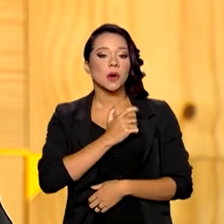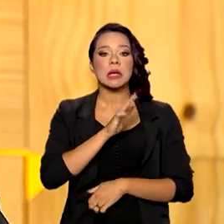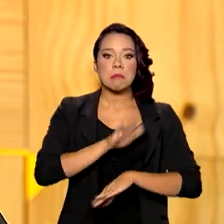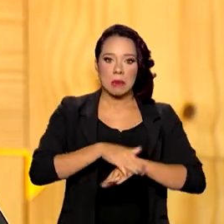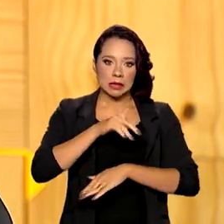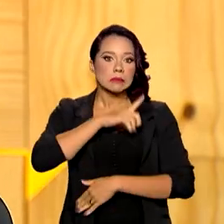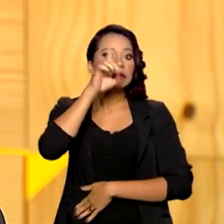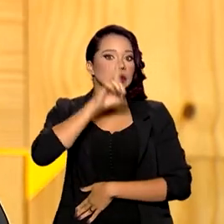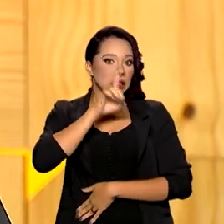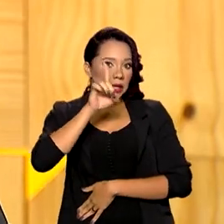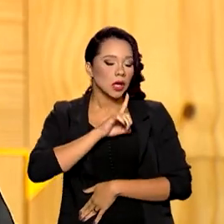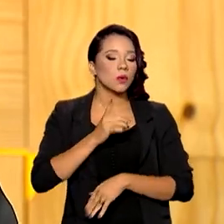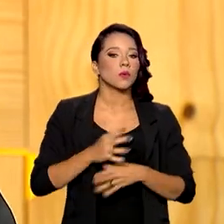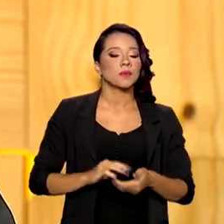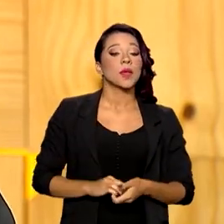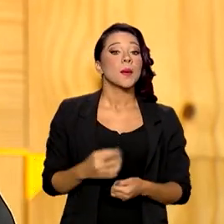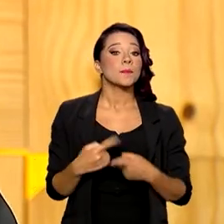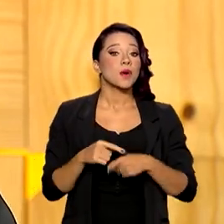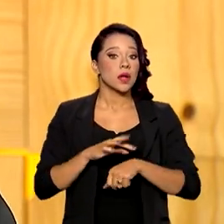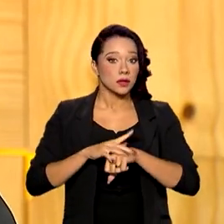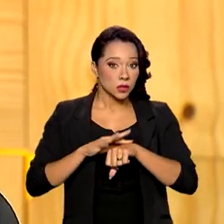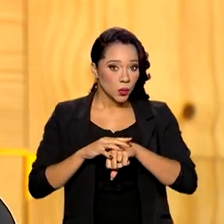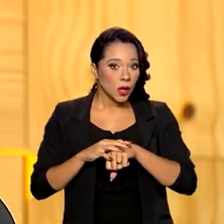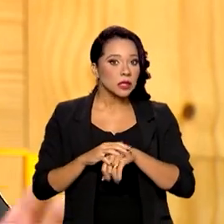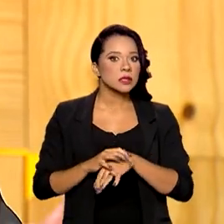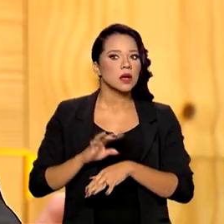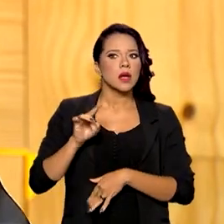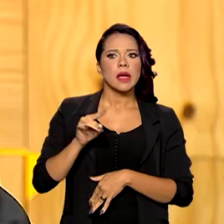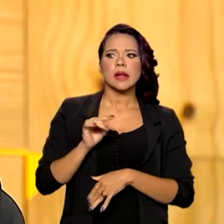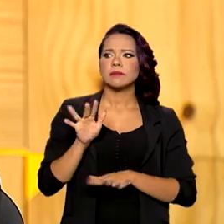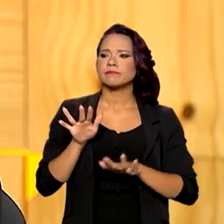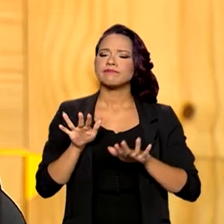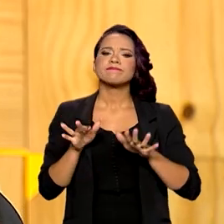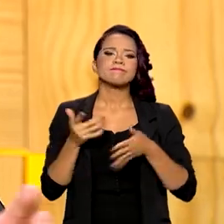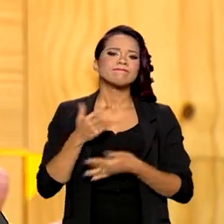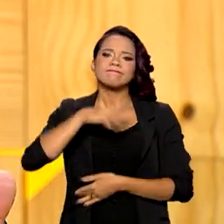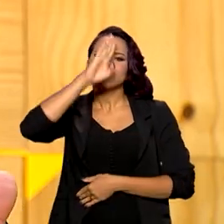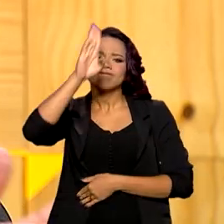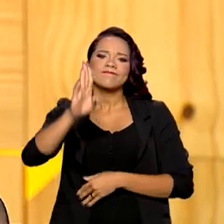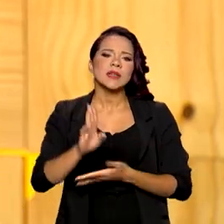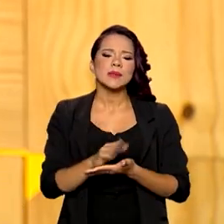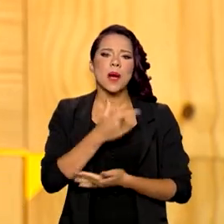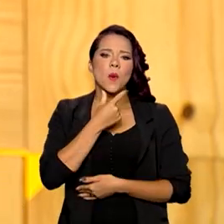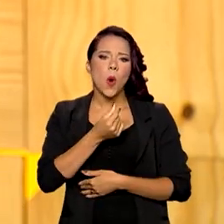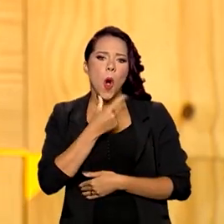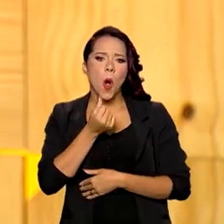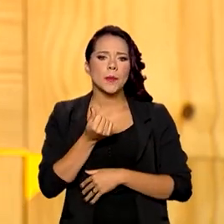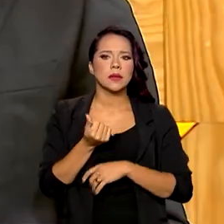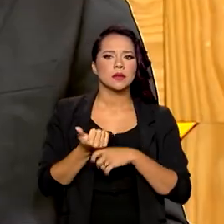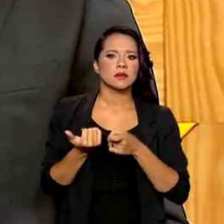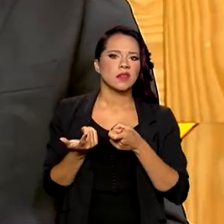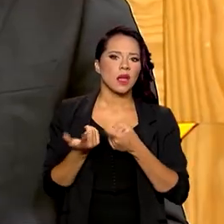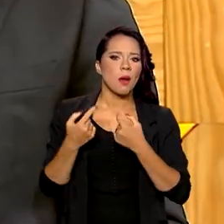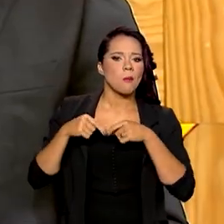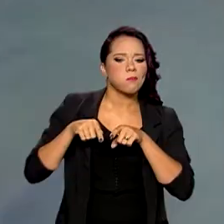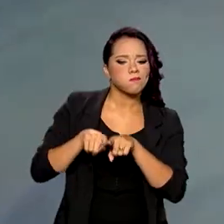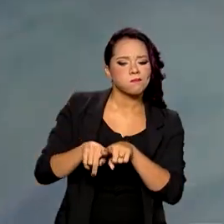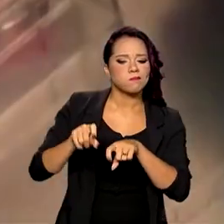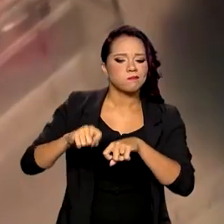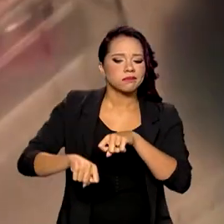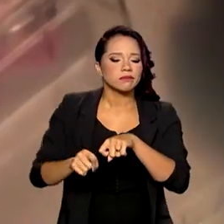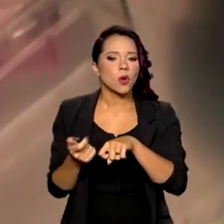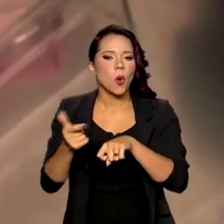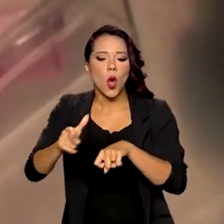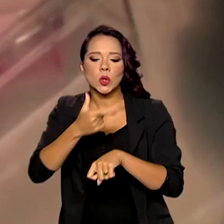maior risco. Essa doença é muito prevalente em homens que fazem sexo com